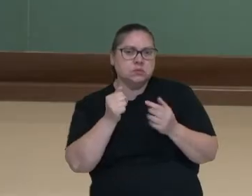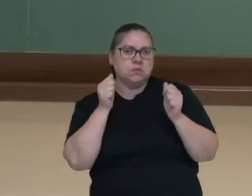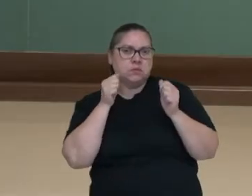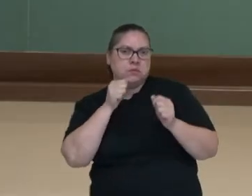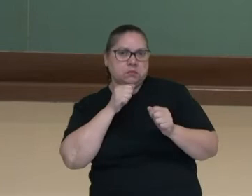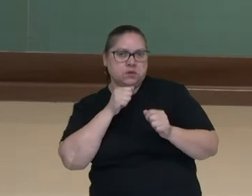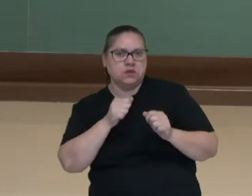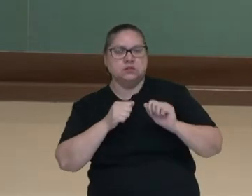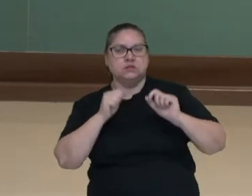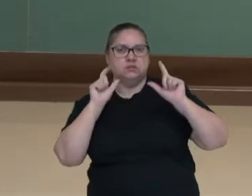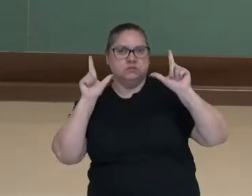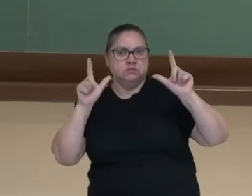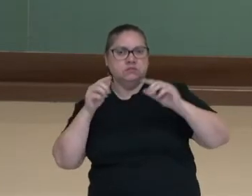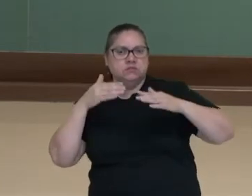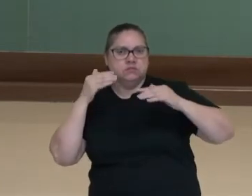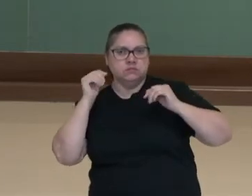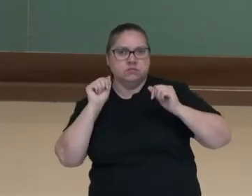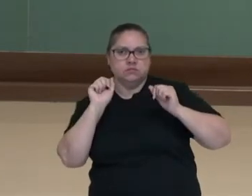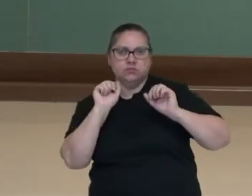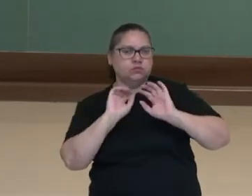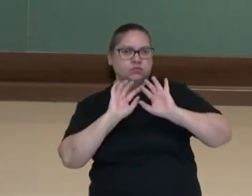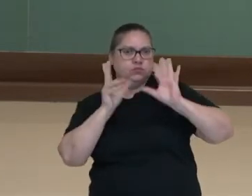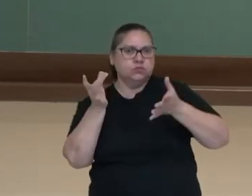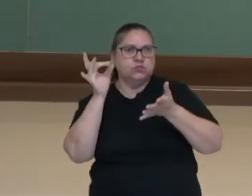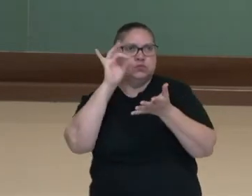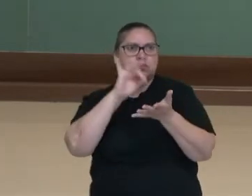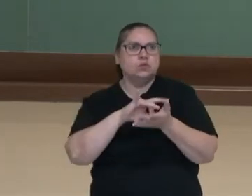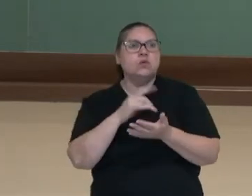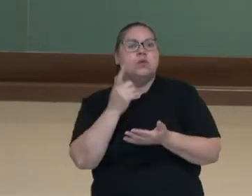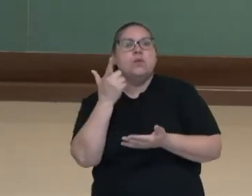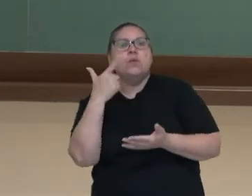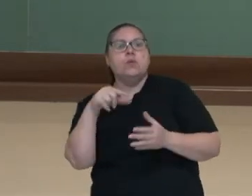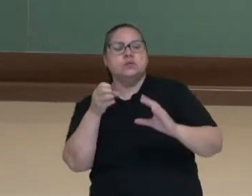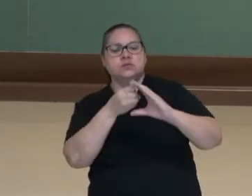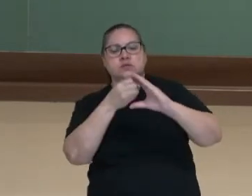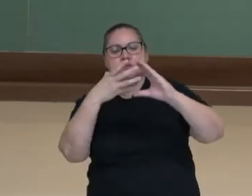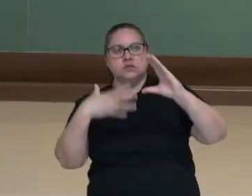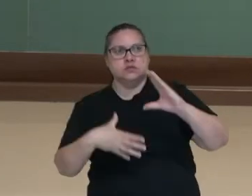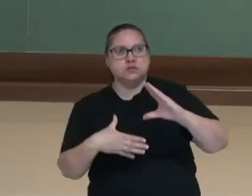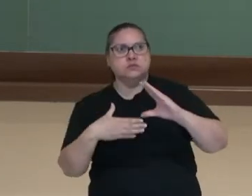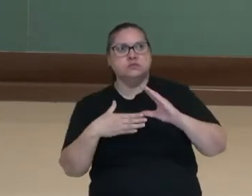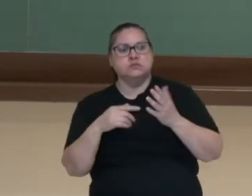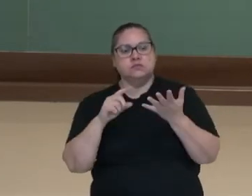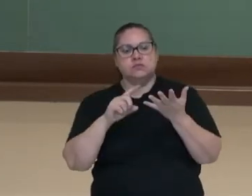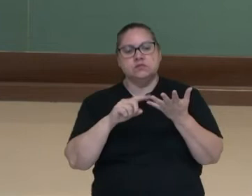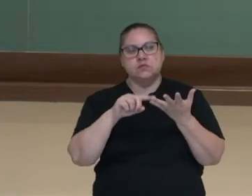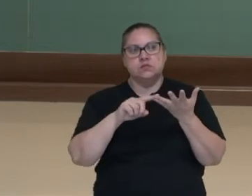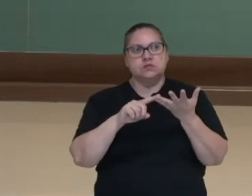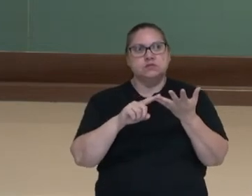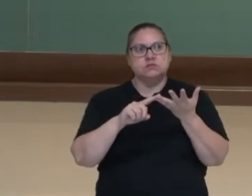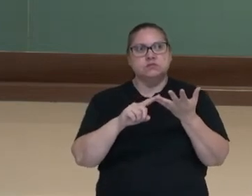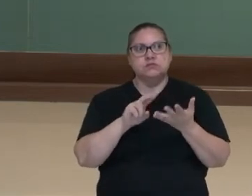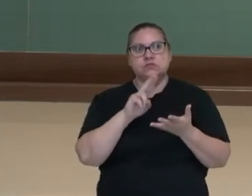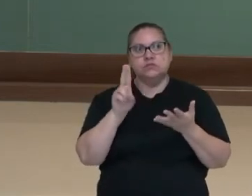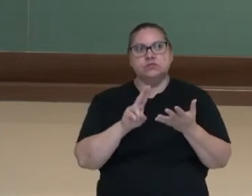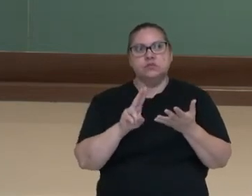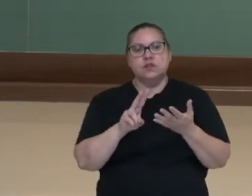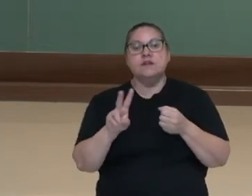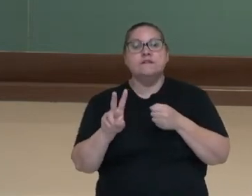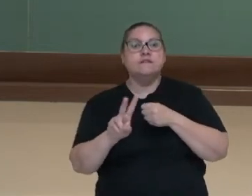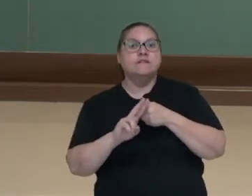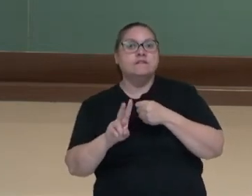publicidade e campanha oficial. Outras características do cartaz são a utilização, então, dos